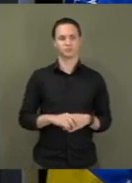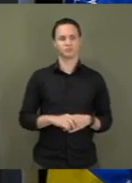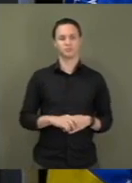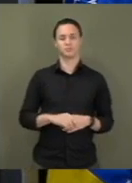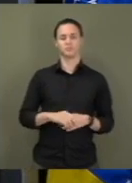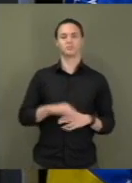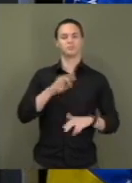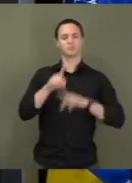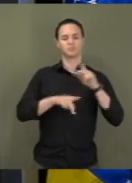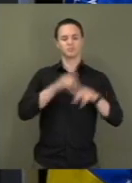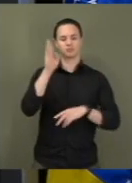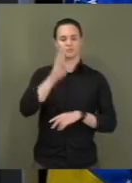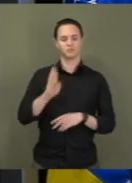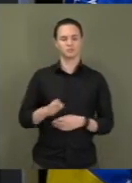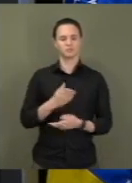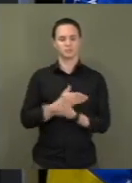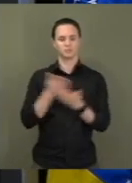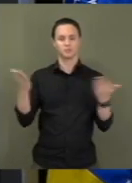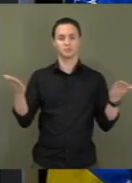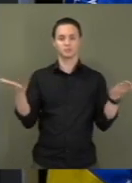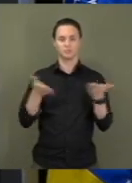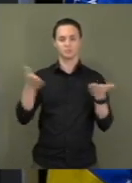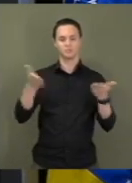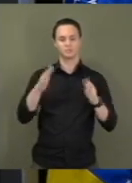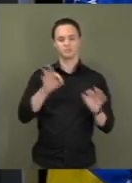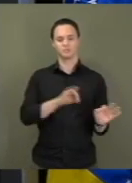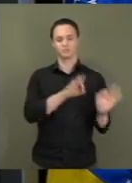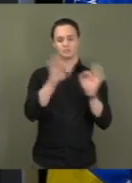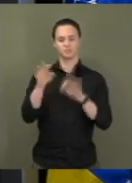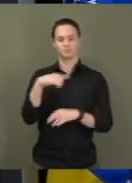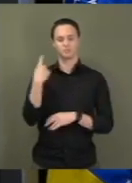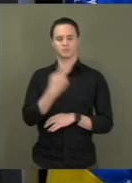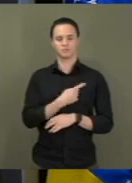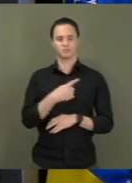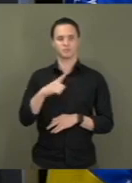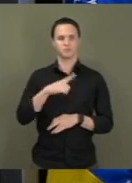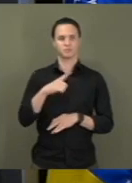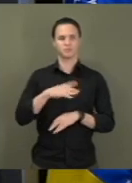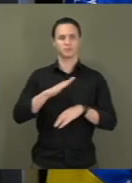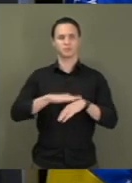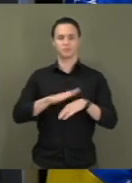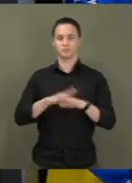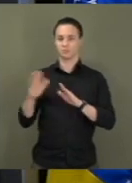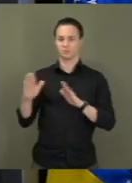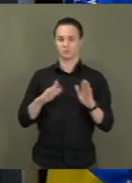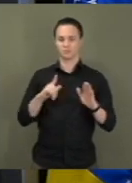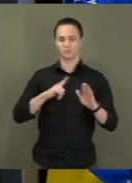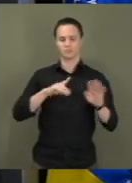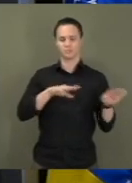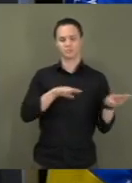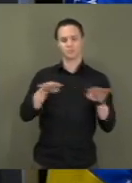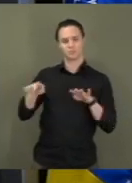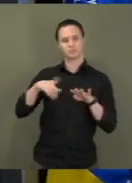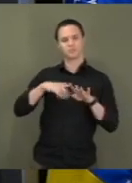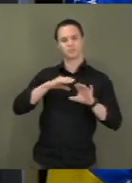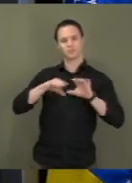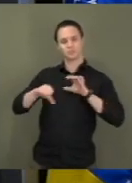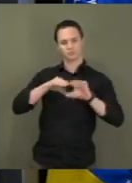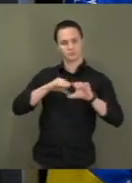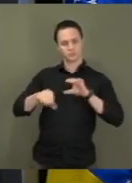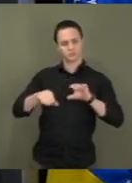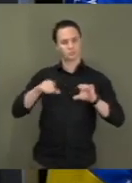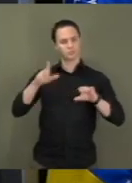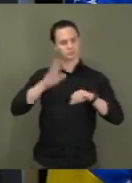brasileiras, brasileiros que estão agora nos acompanhando pelo esse pool de comunicação extremamente